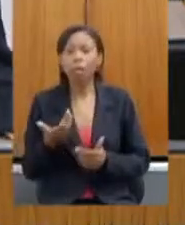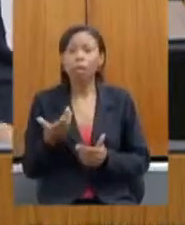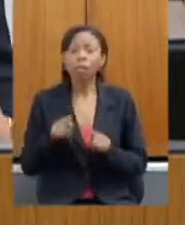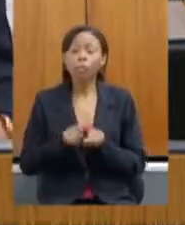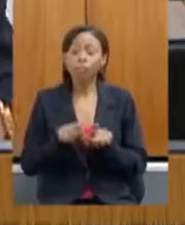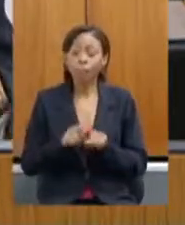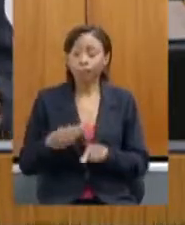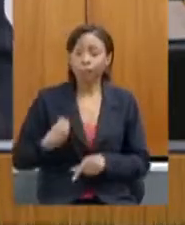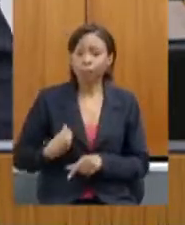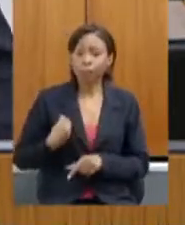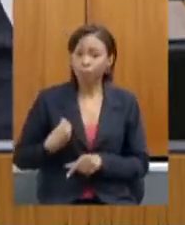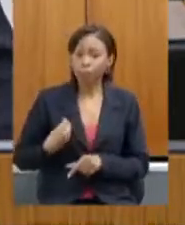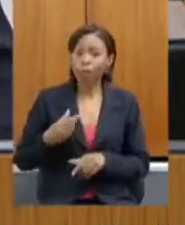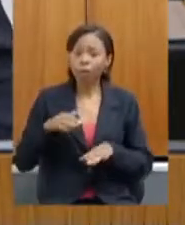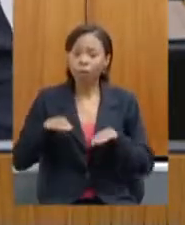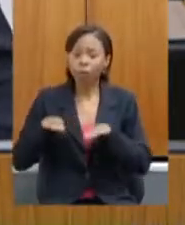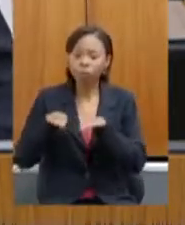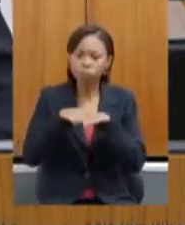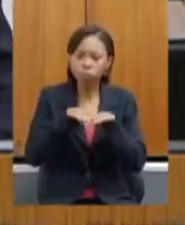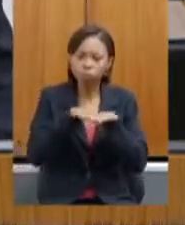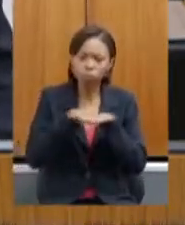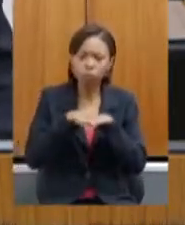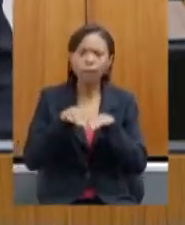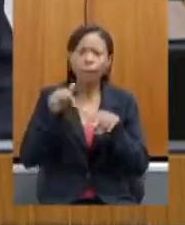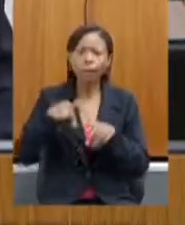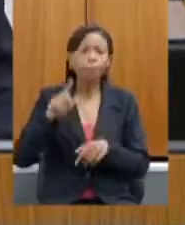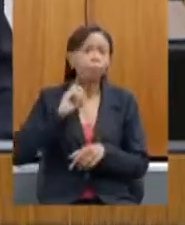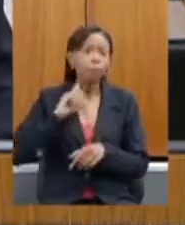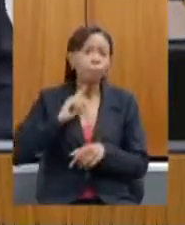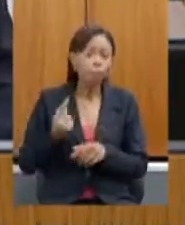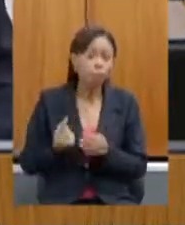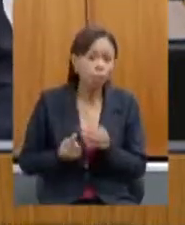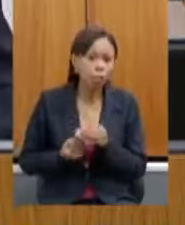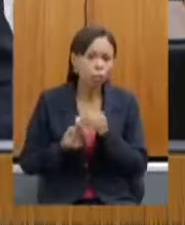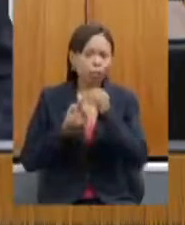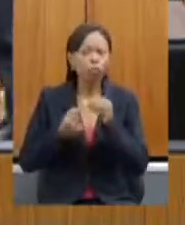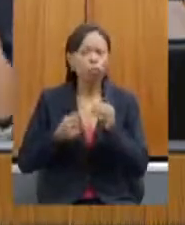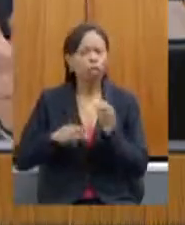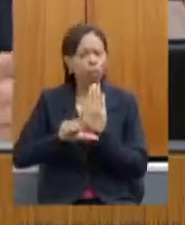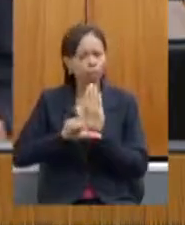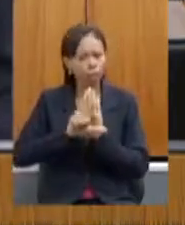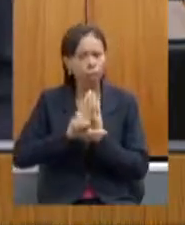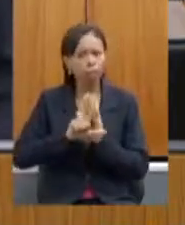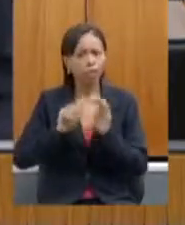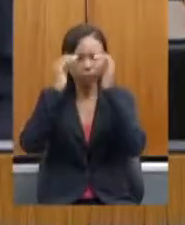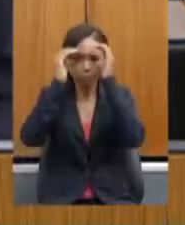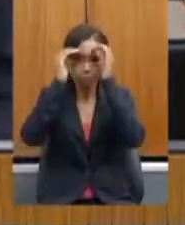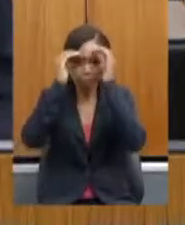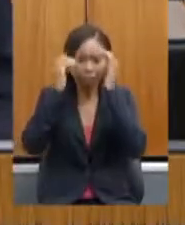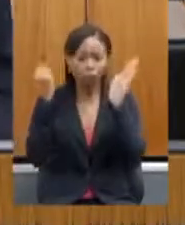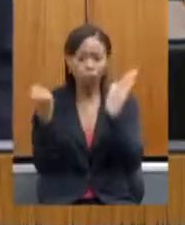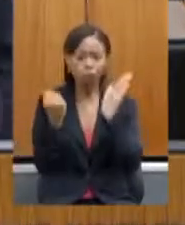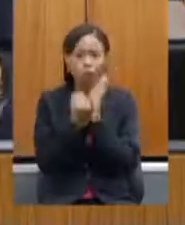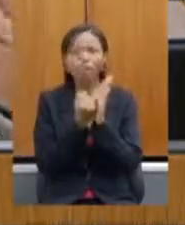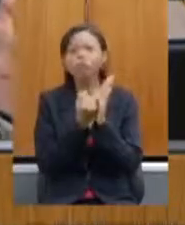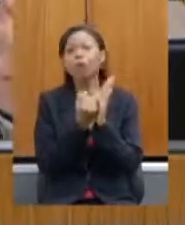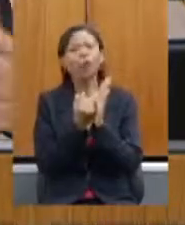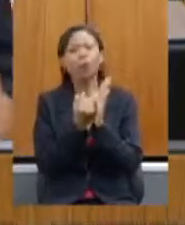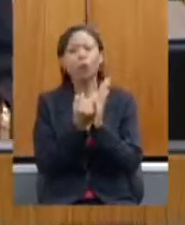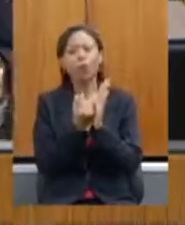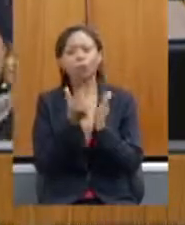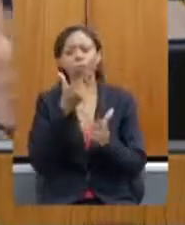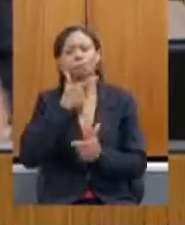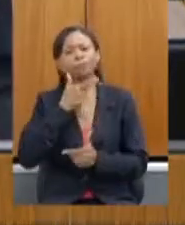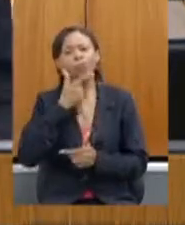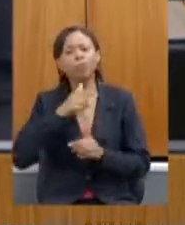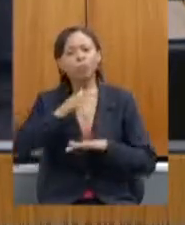continue aí na vanguarda dessa legislação respeitando e preservando esse patrimônio nosso que é o queijo artesanal de